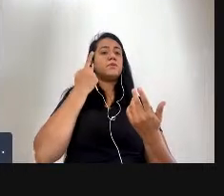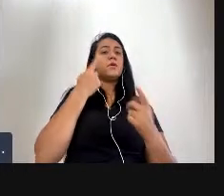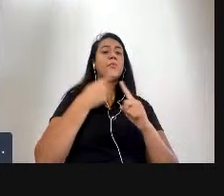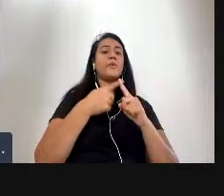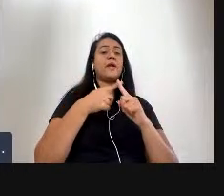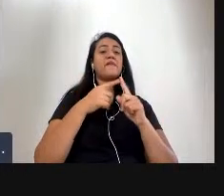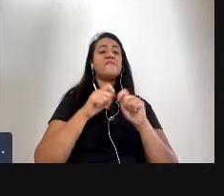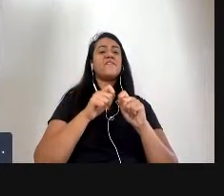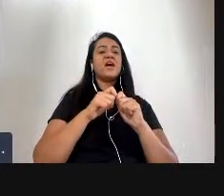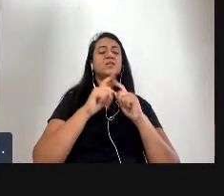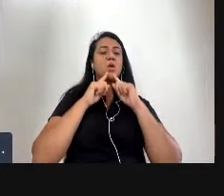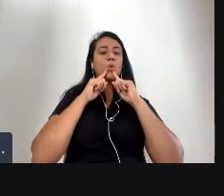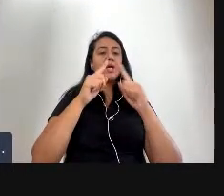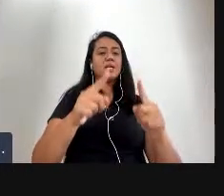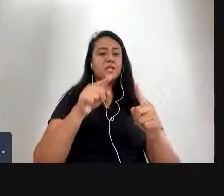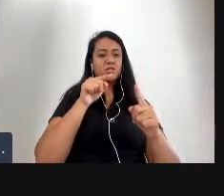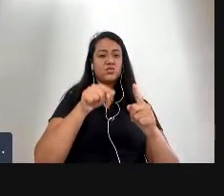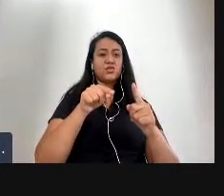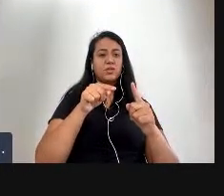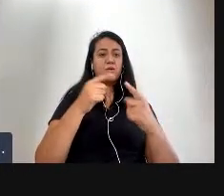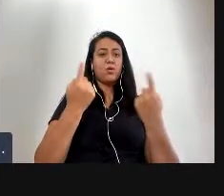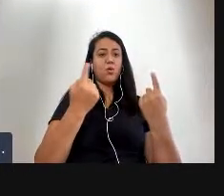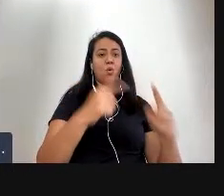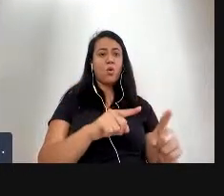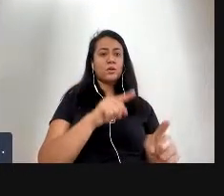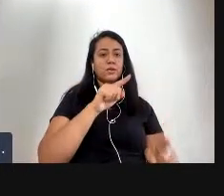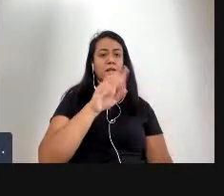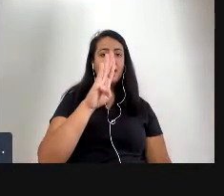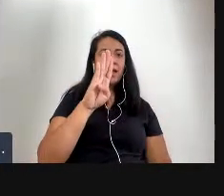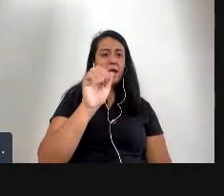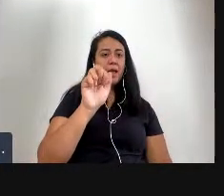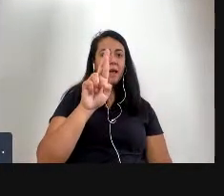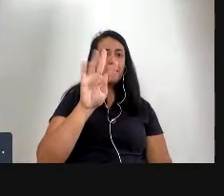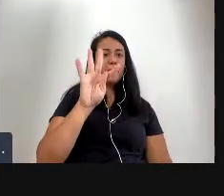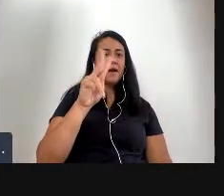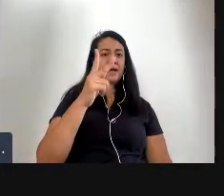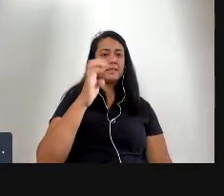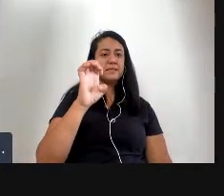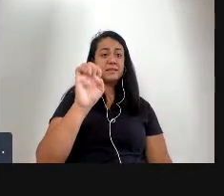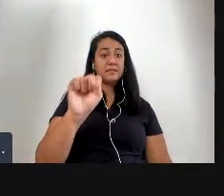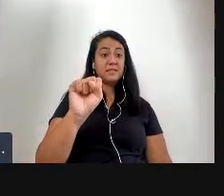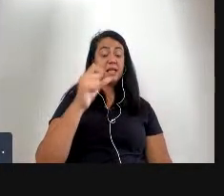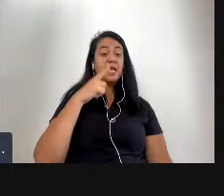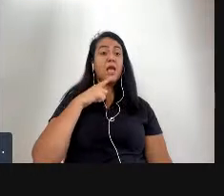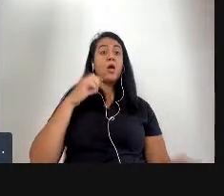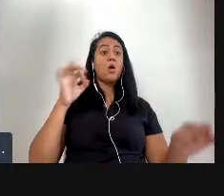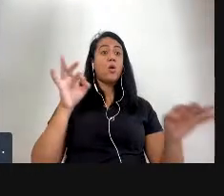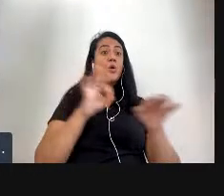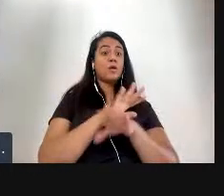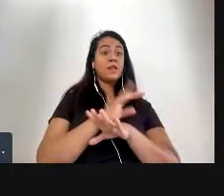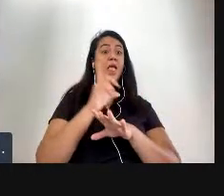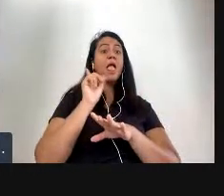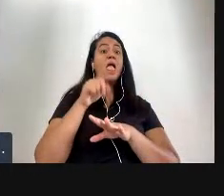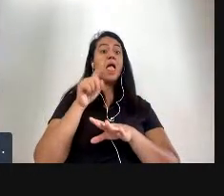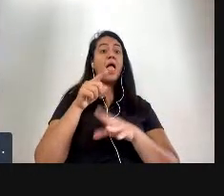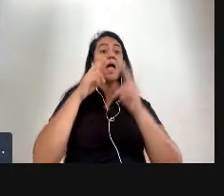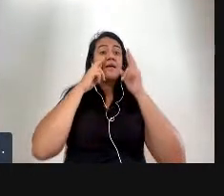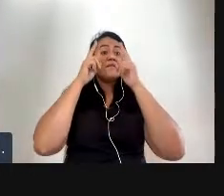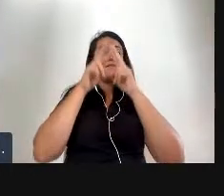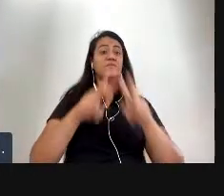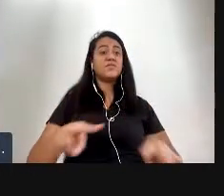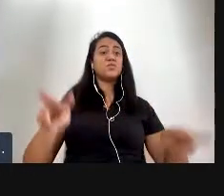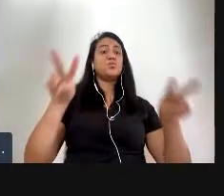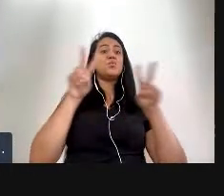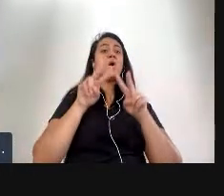uma crítica ao Bartes e chega à conclusão que a exposição é o equivalente visual da Declaração Universal dos